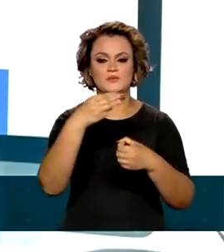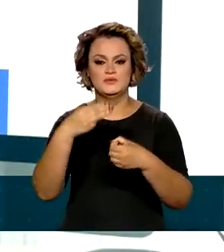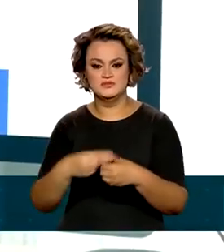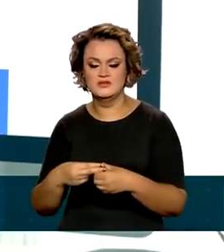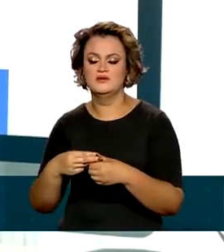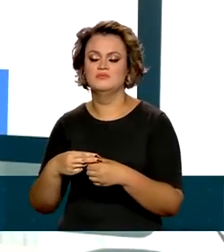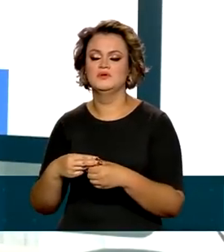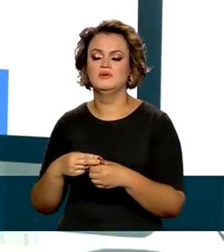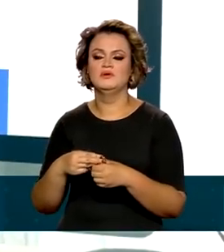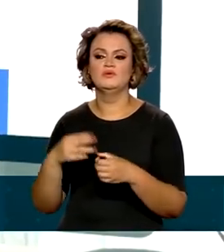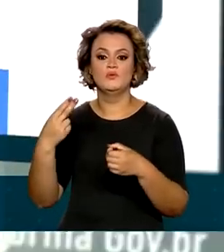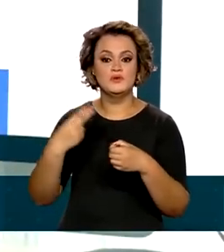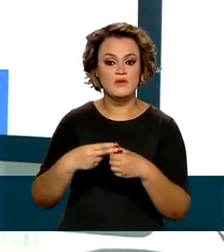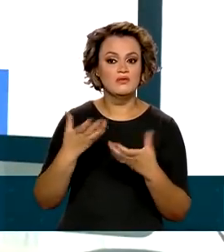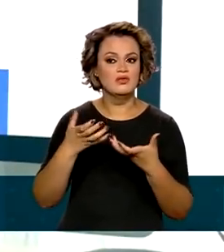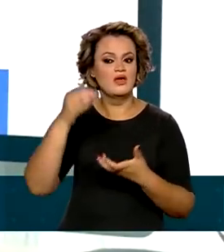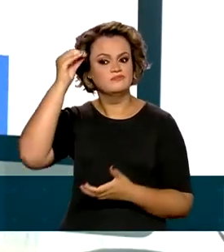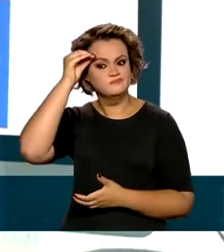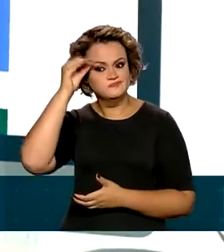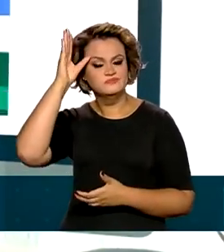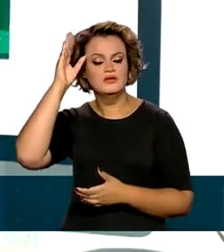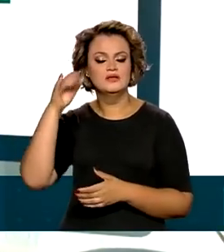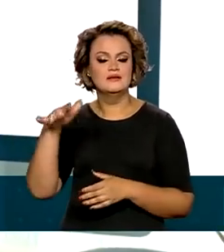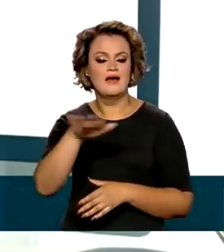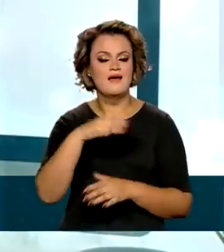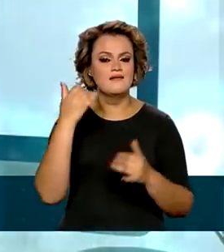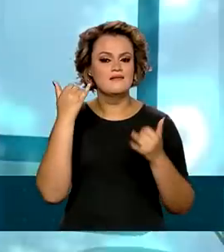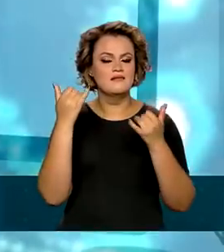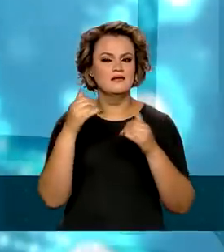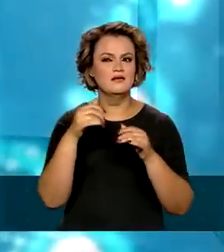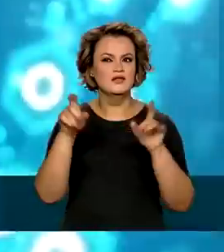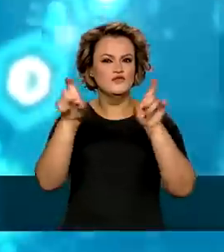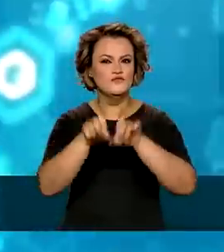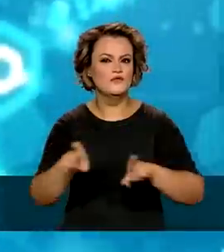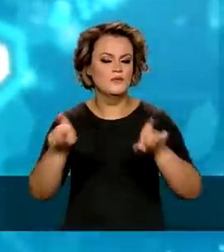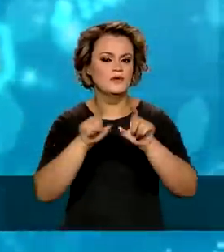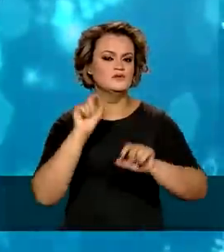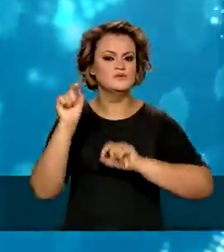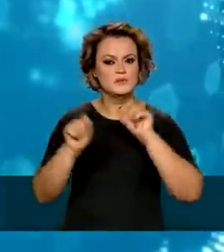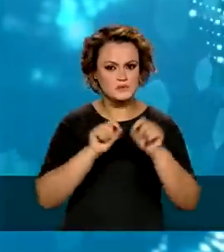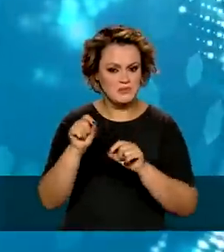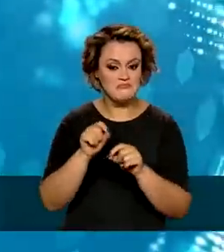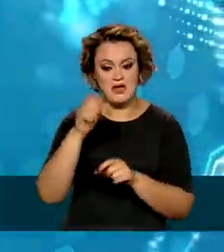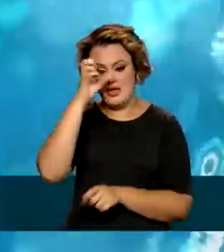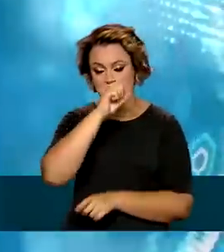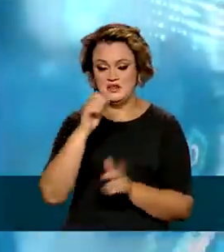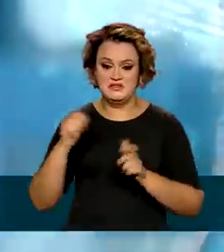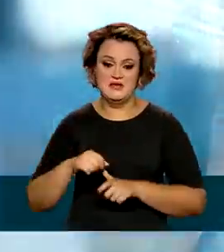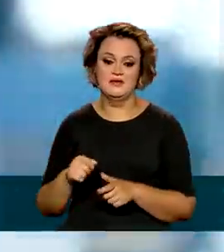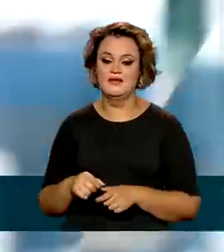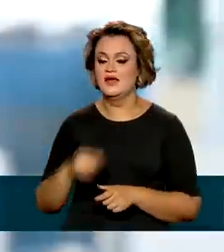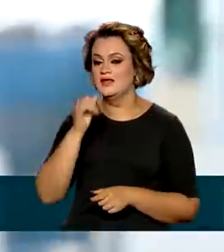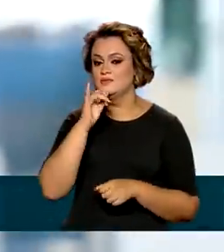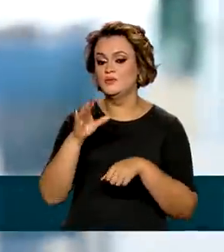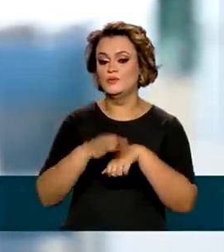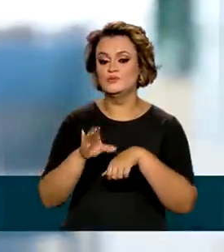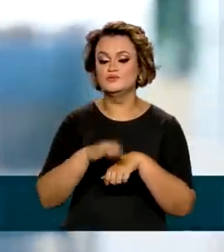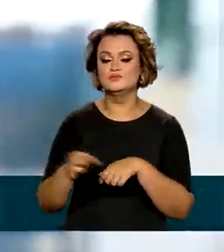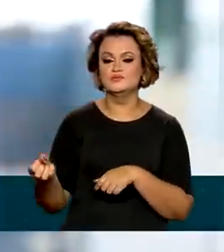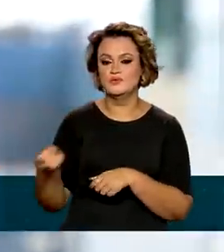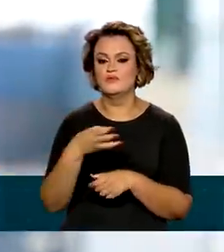que buscam conhecimento sobre informática. Entre as novas capacitações oferecidas estão